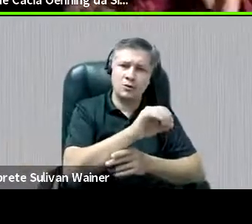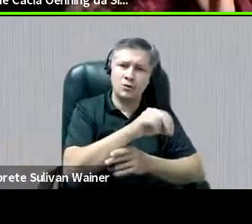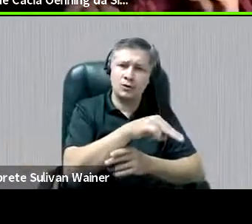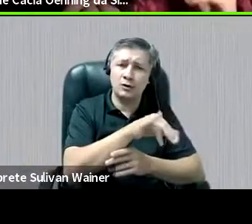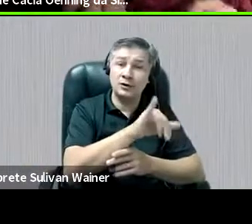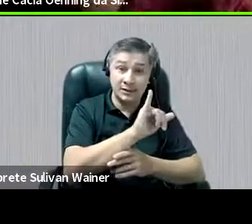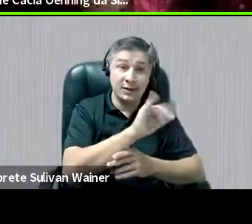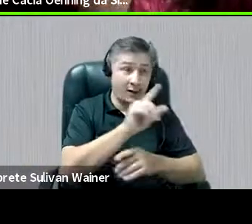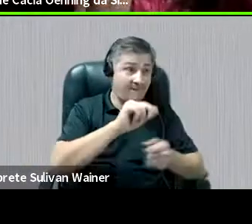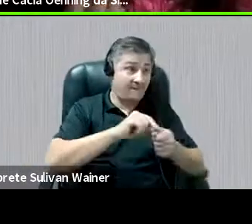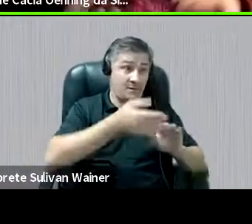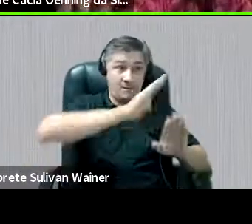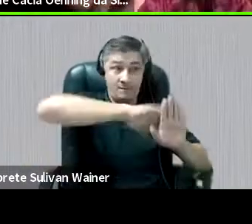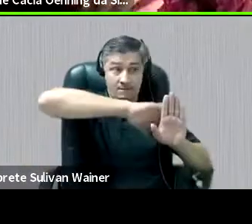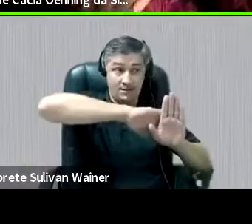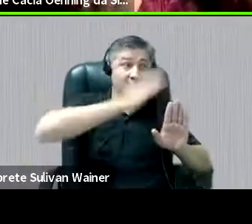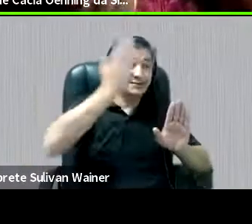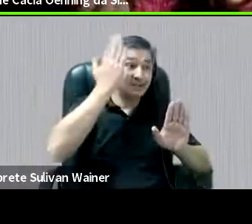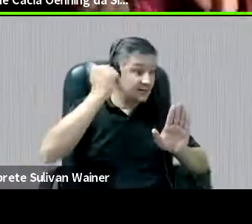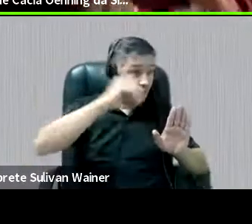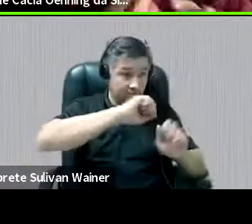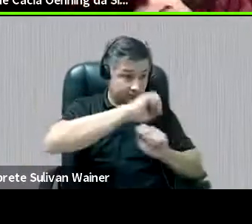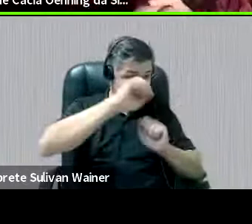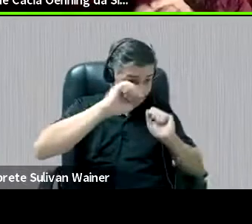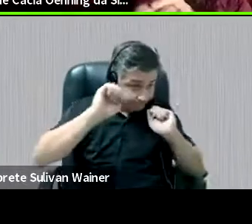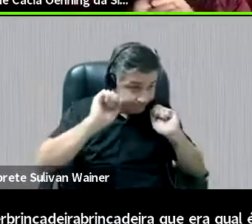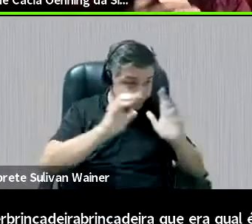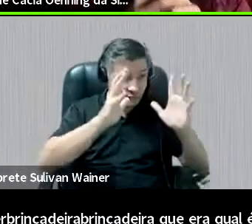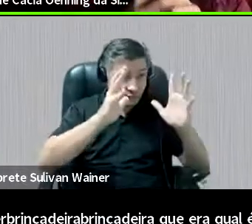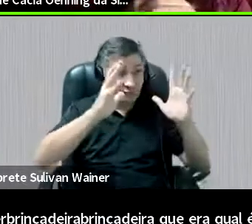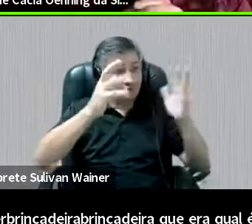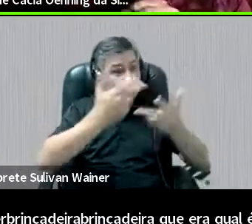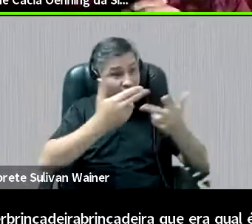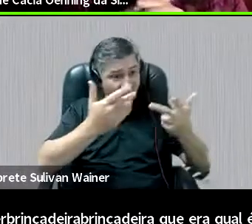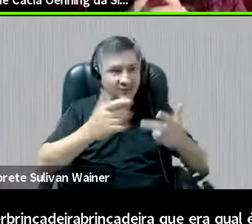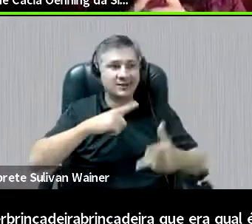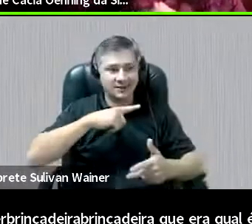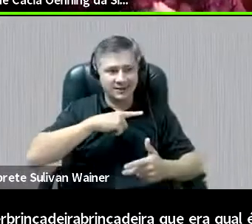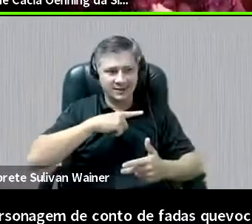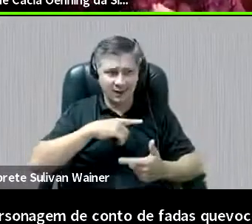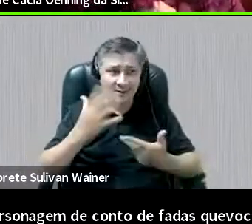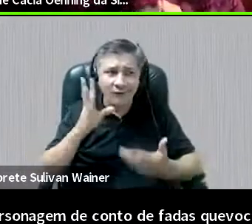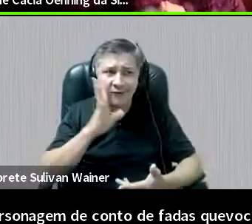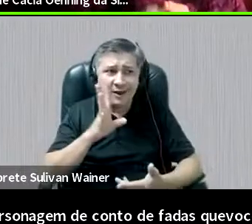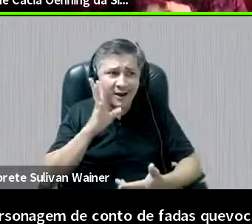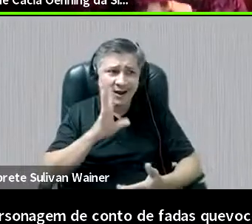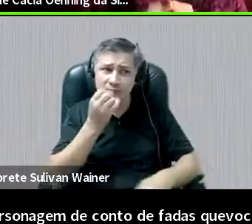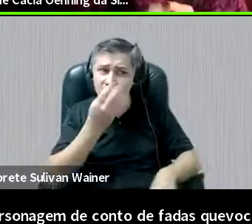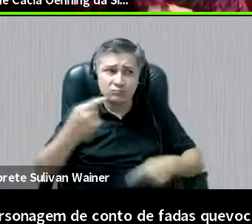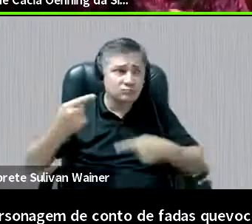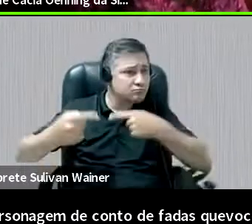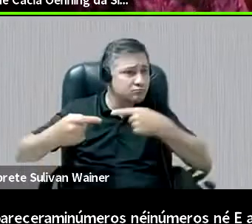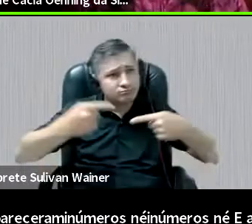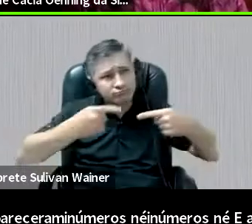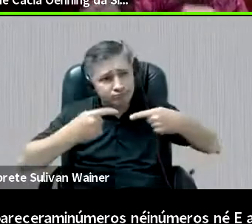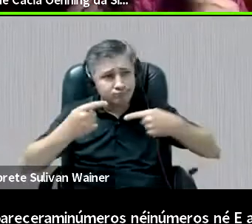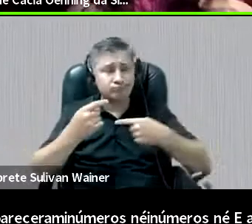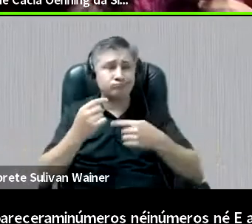coisa acontecer, ela que sabe as magias, ela que tem... e isso foi muito legal, foi um debate muito